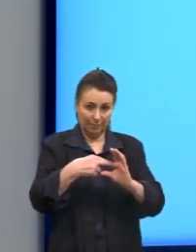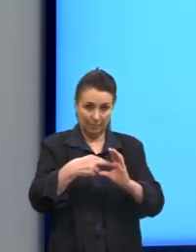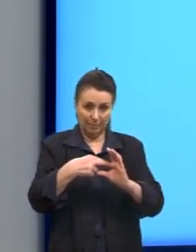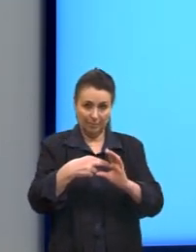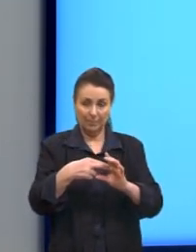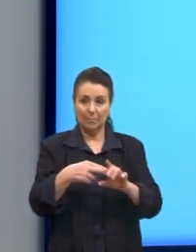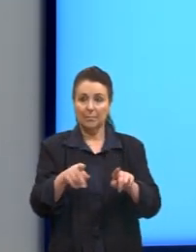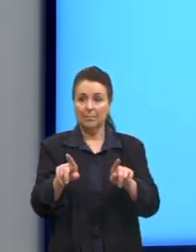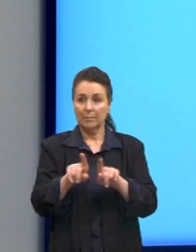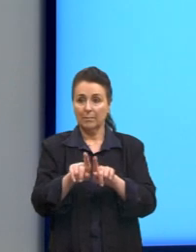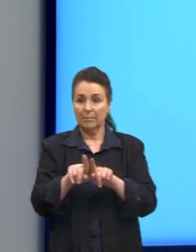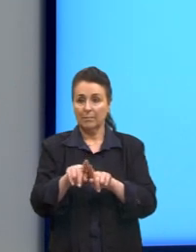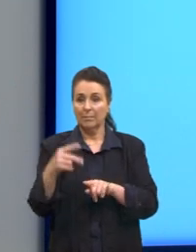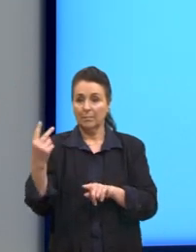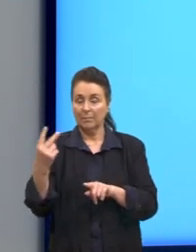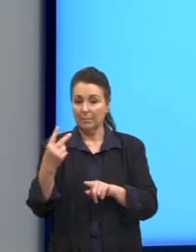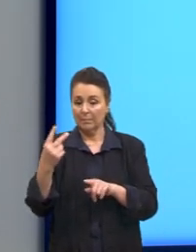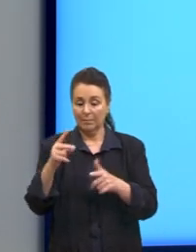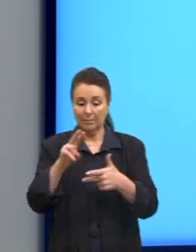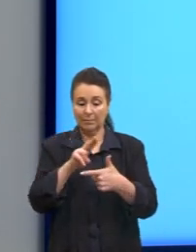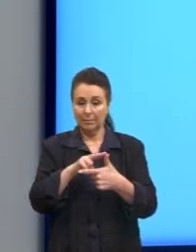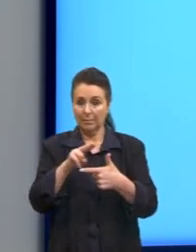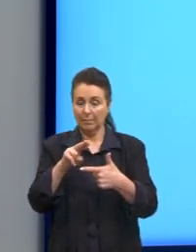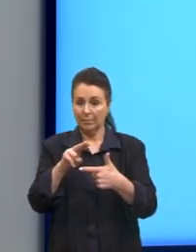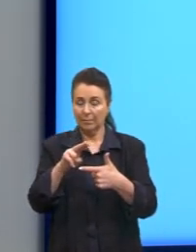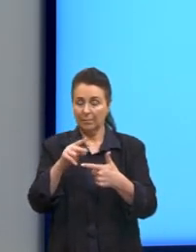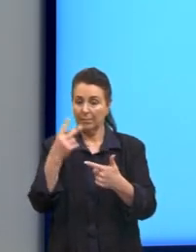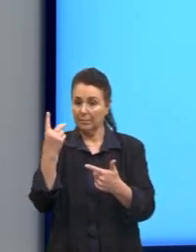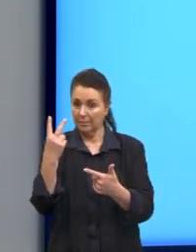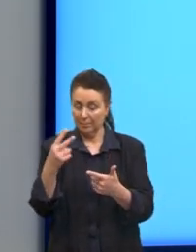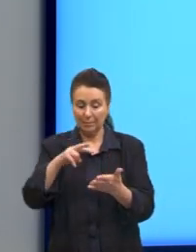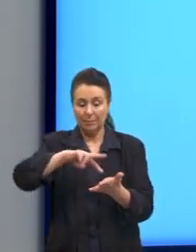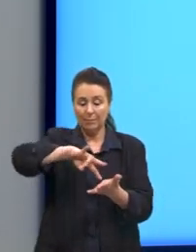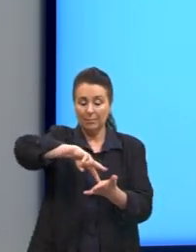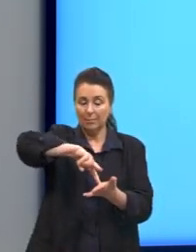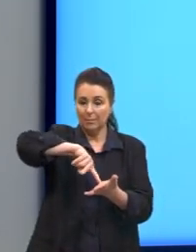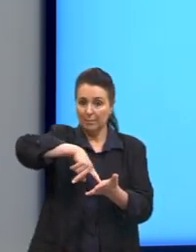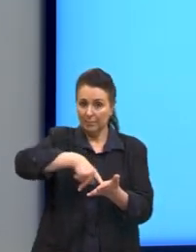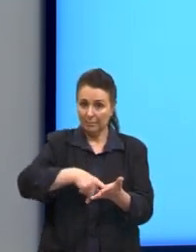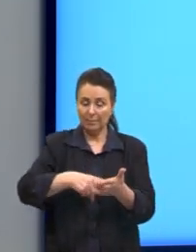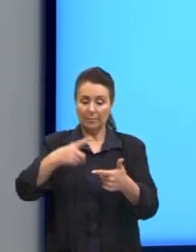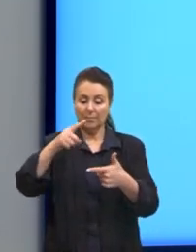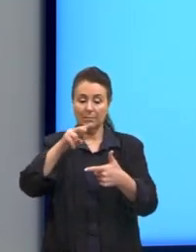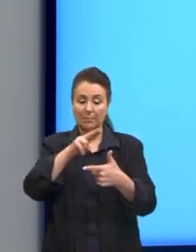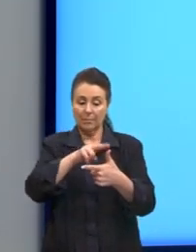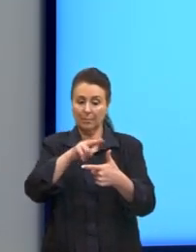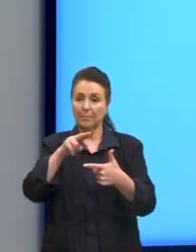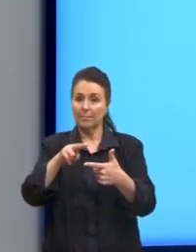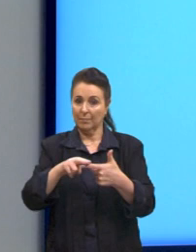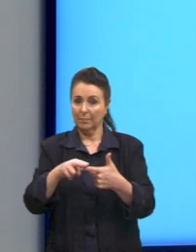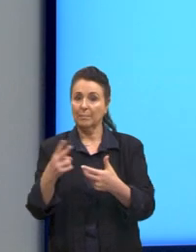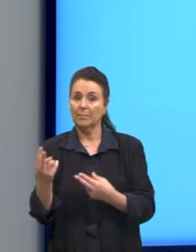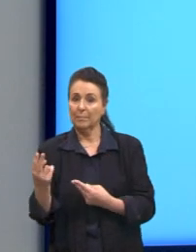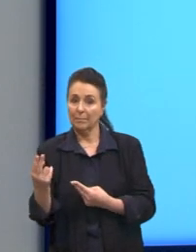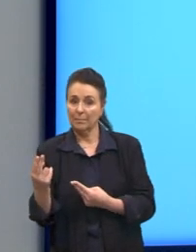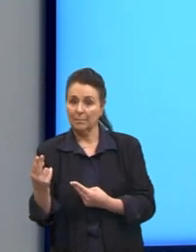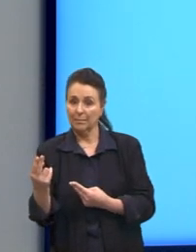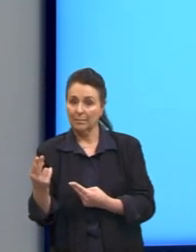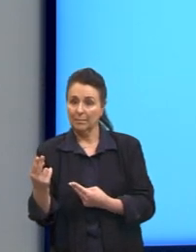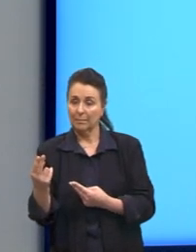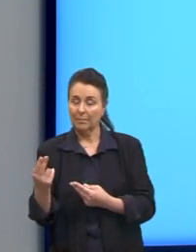como as duas tangentes, as duas circunferências, são tangentes entre si. Então,